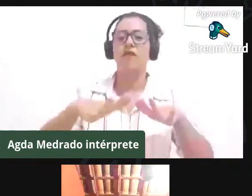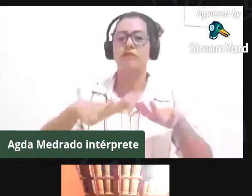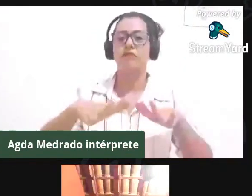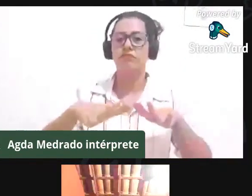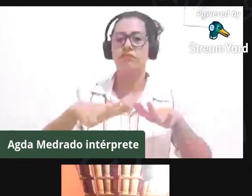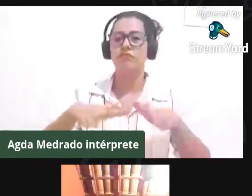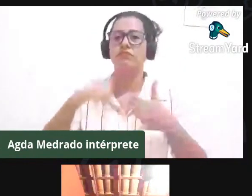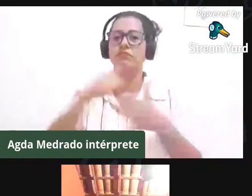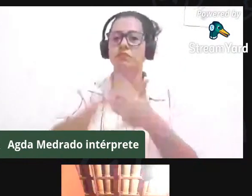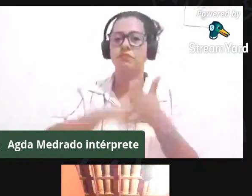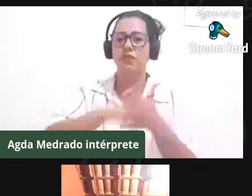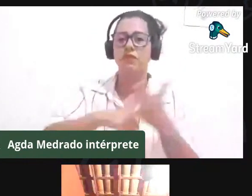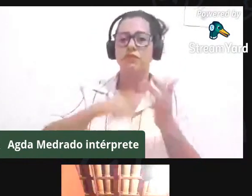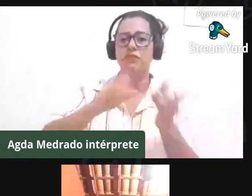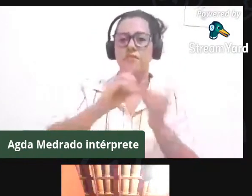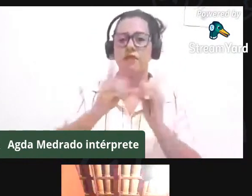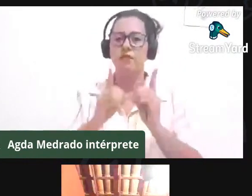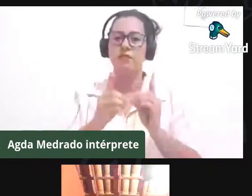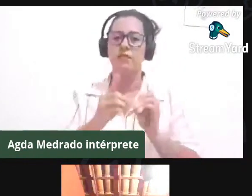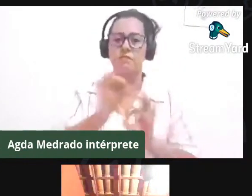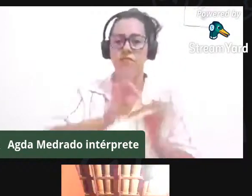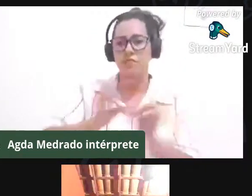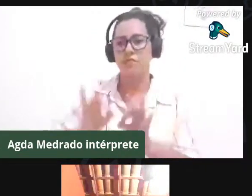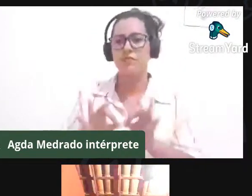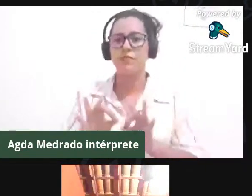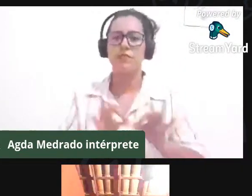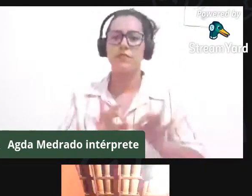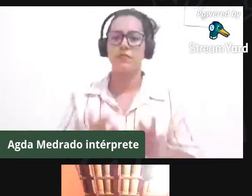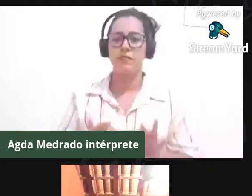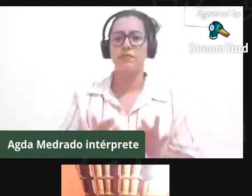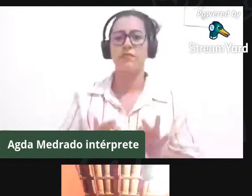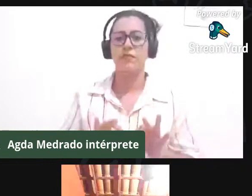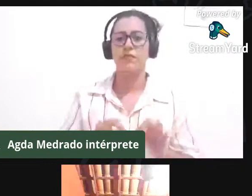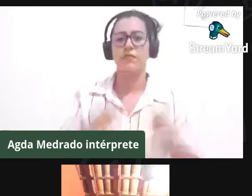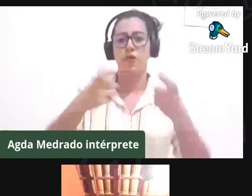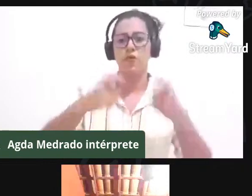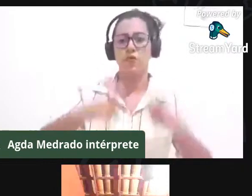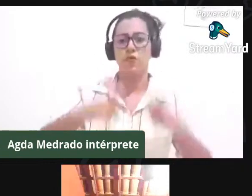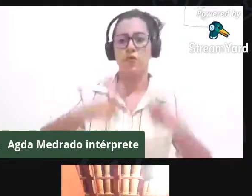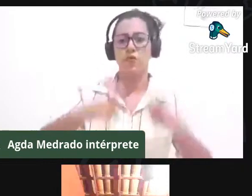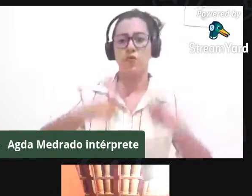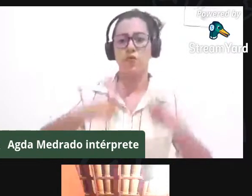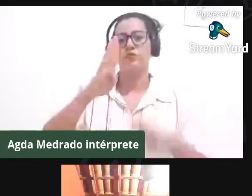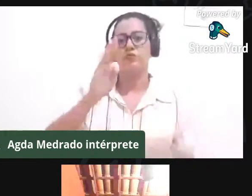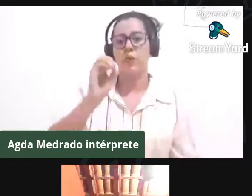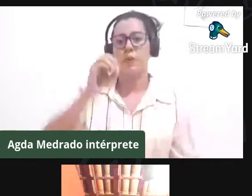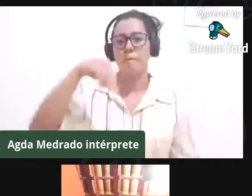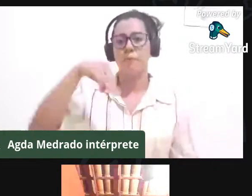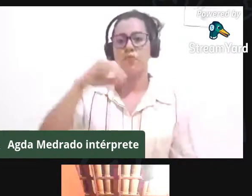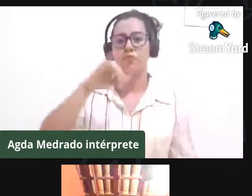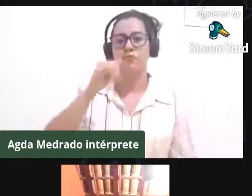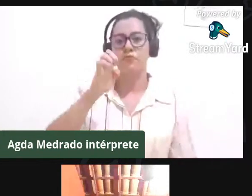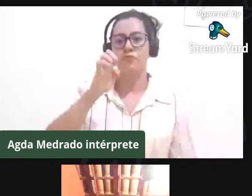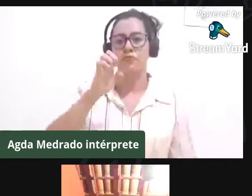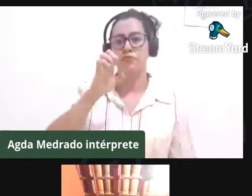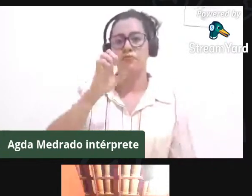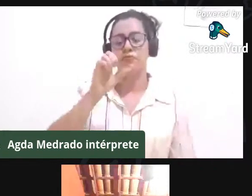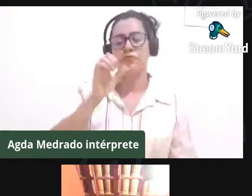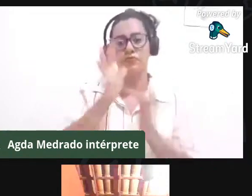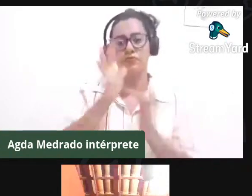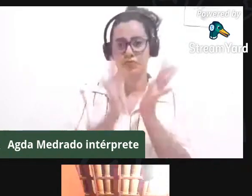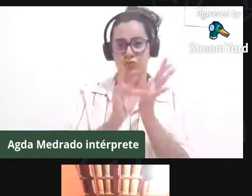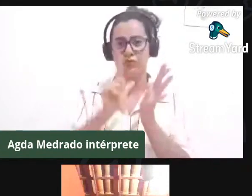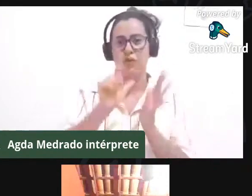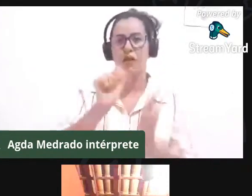e Reconfigurações Territoriais em Bom Jesus da Lapa, Bahia. Atualmente é pesquisador do Geografar e do Núcleo de Estudos